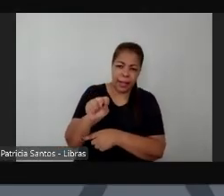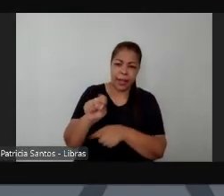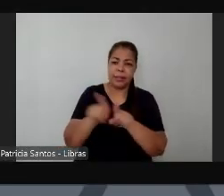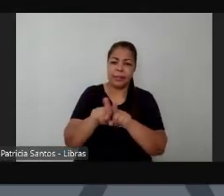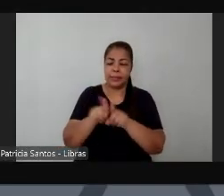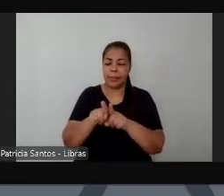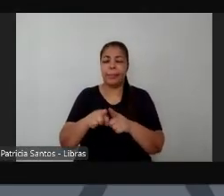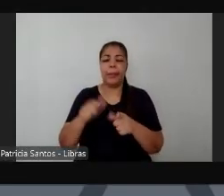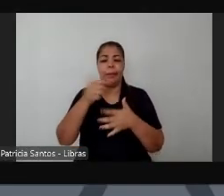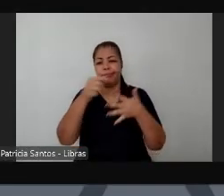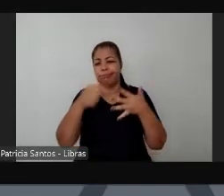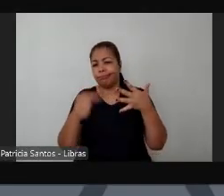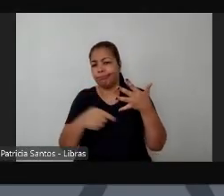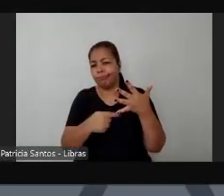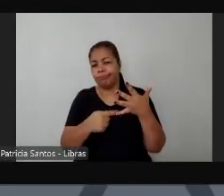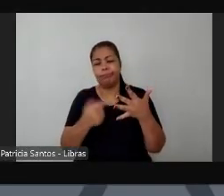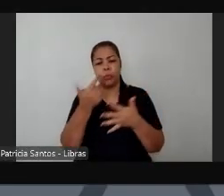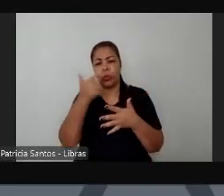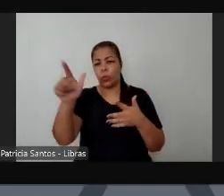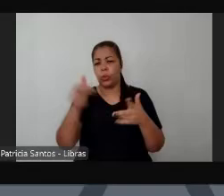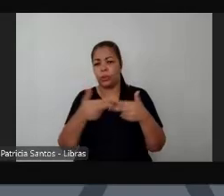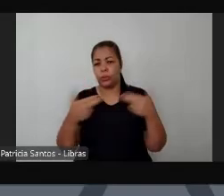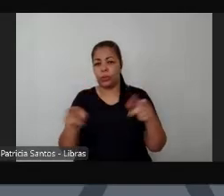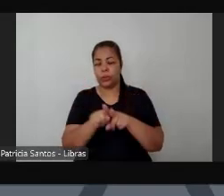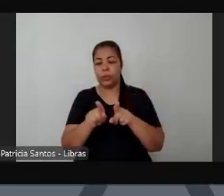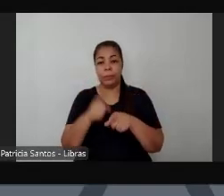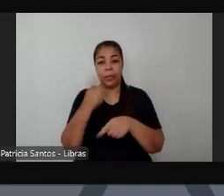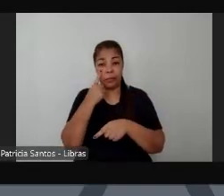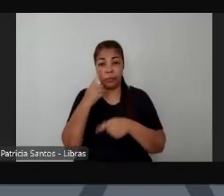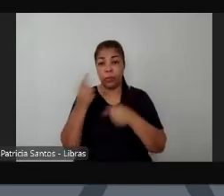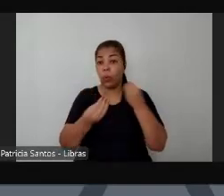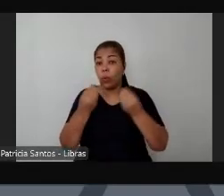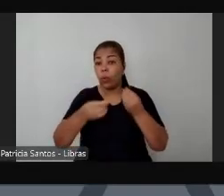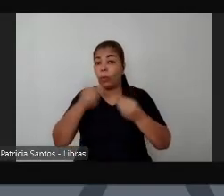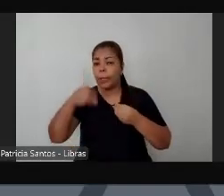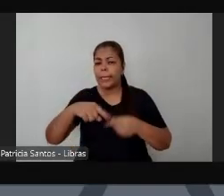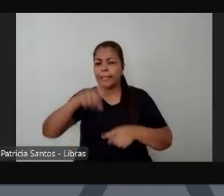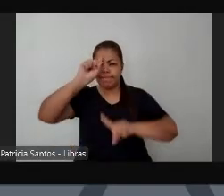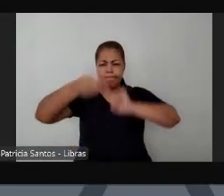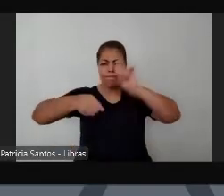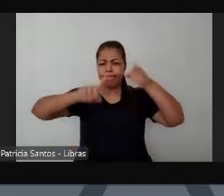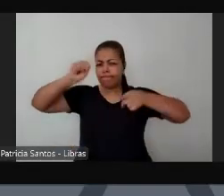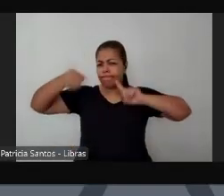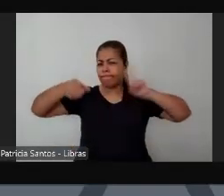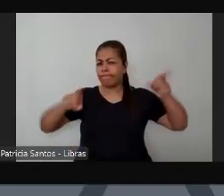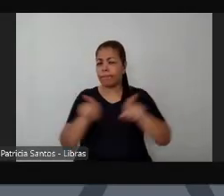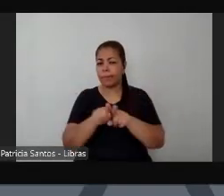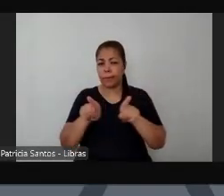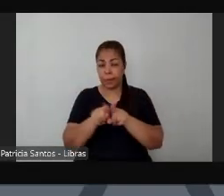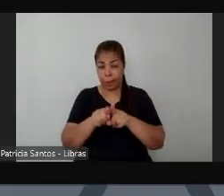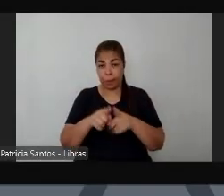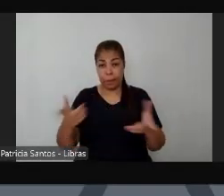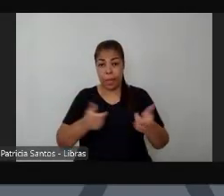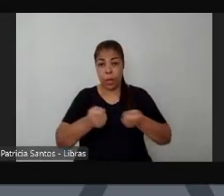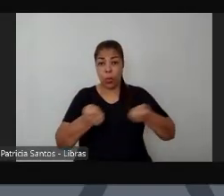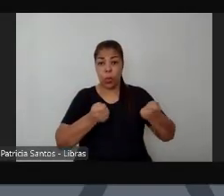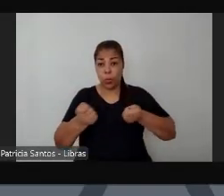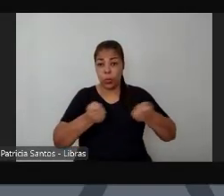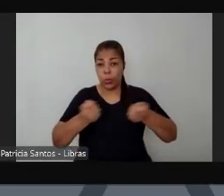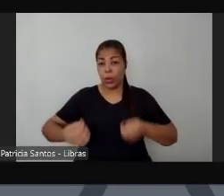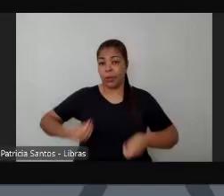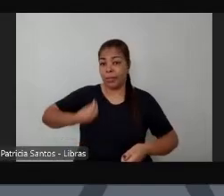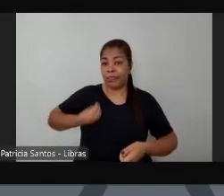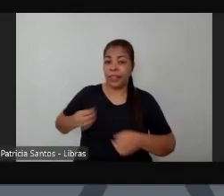acabou vendo essas tiranias determinando o cotidiano das pessoas a partir das milícias então a